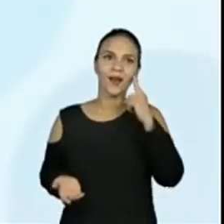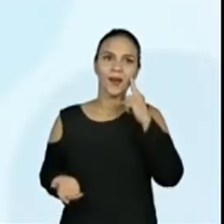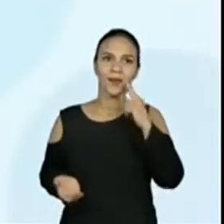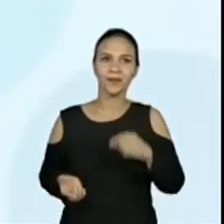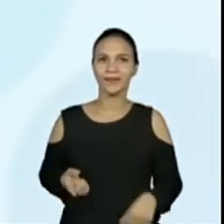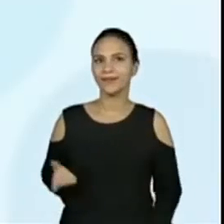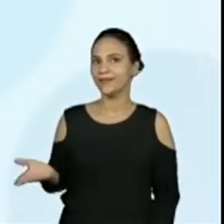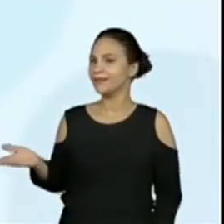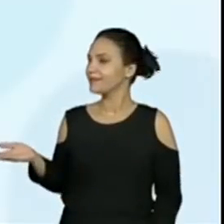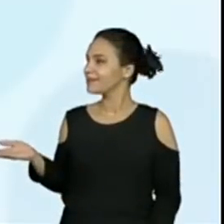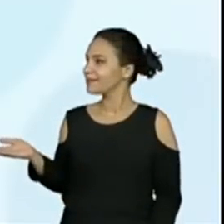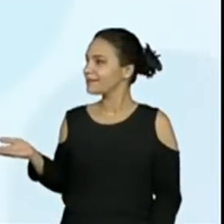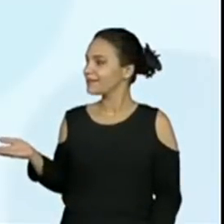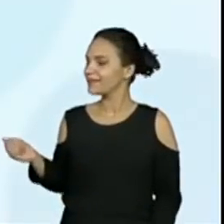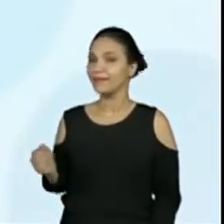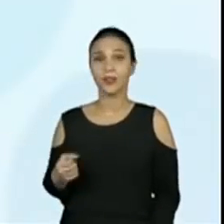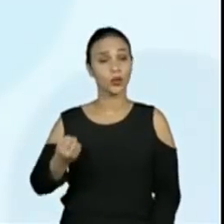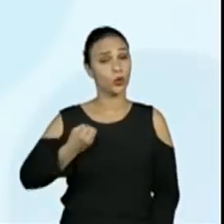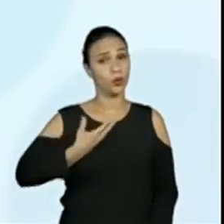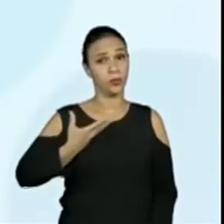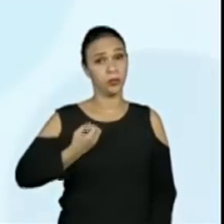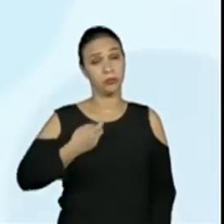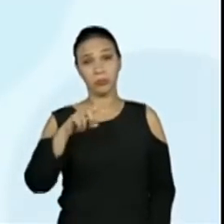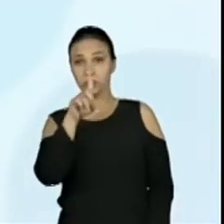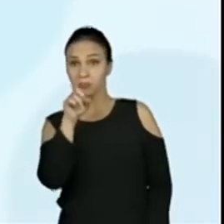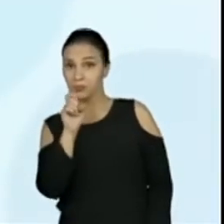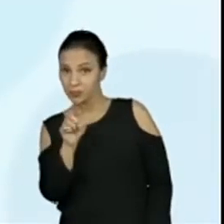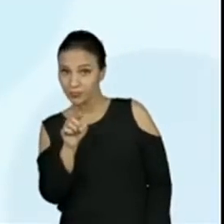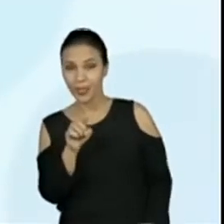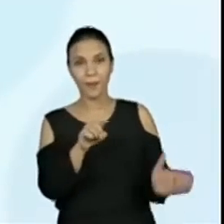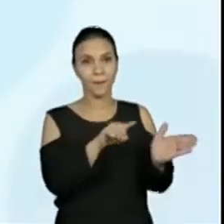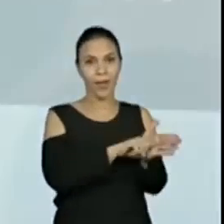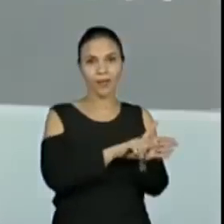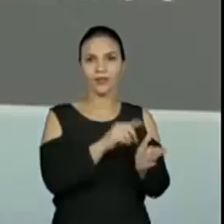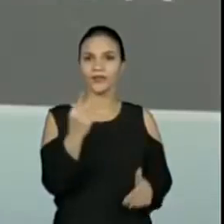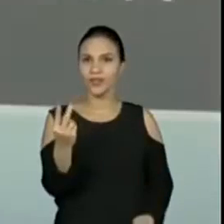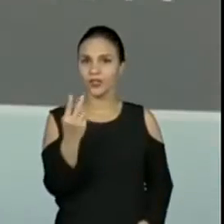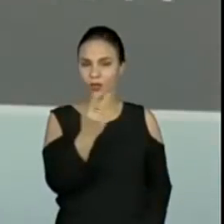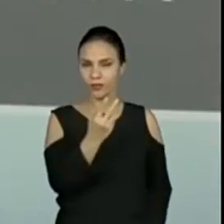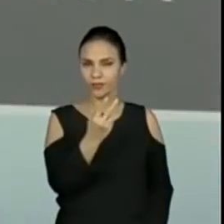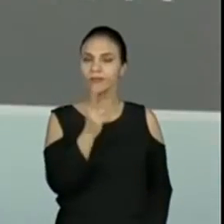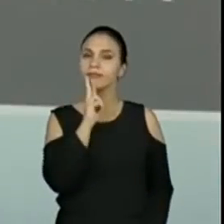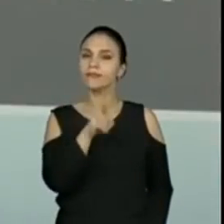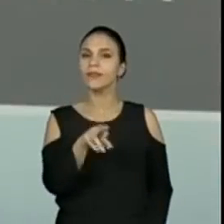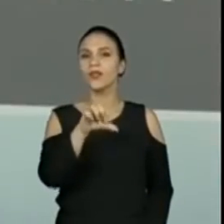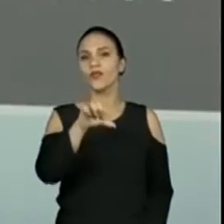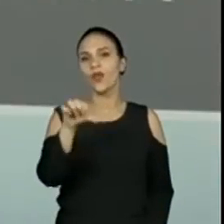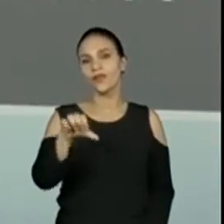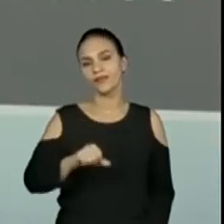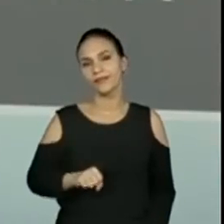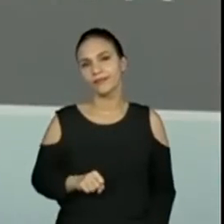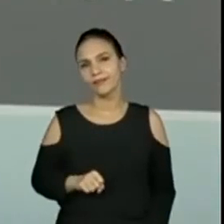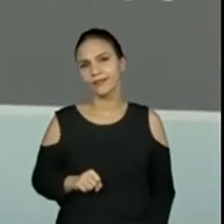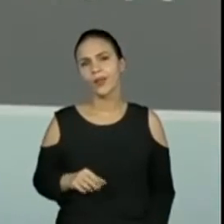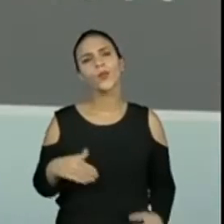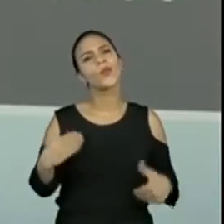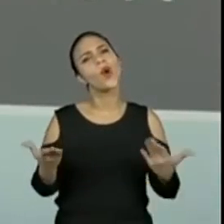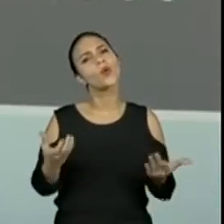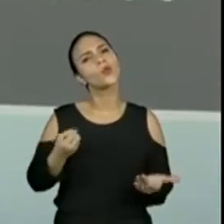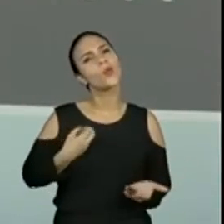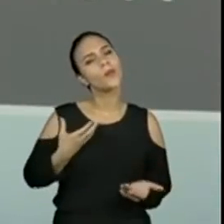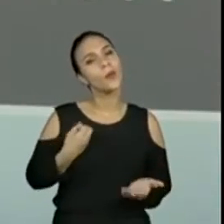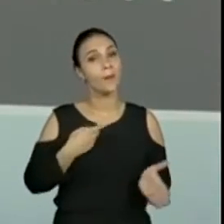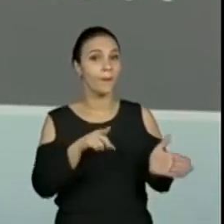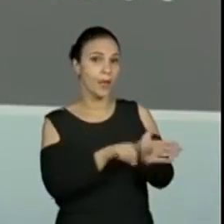embaixo. Um número menos 22, que vai dar 99. Que número menos 22